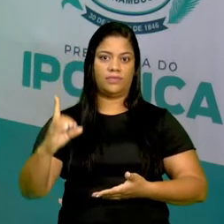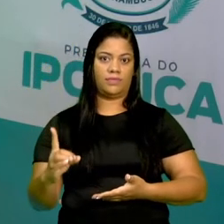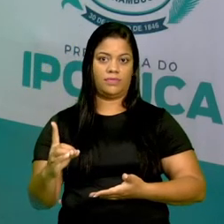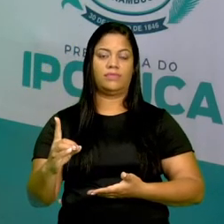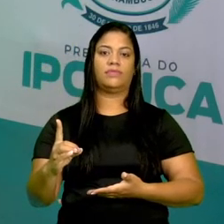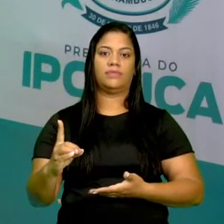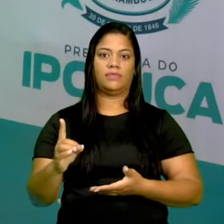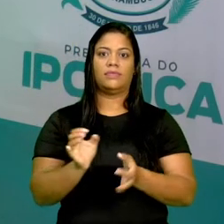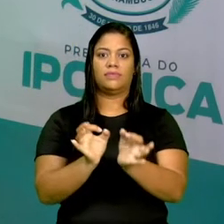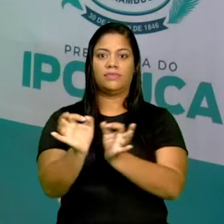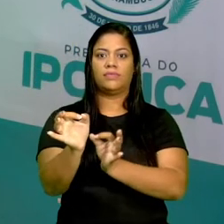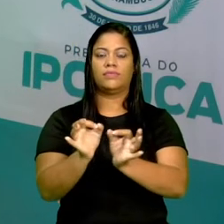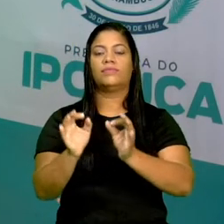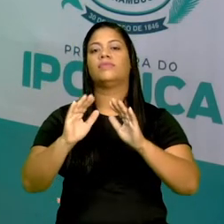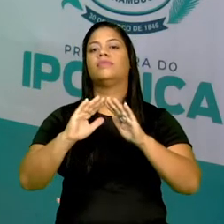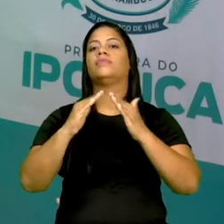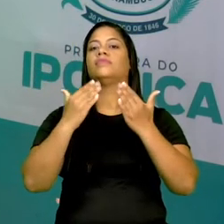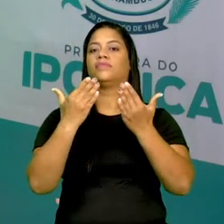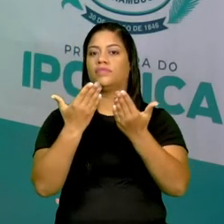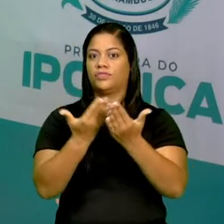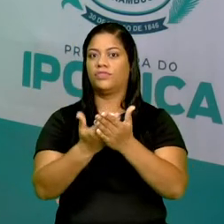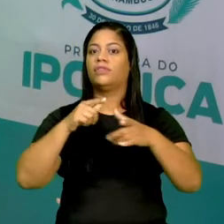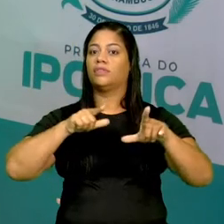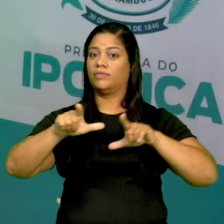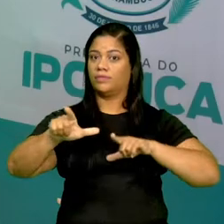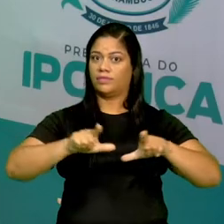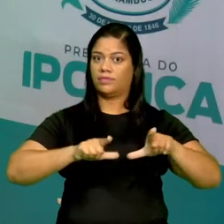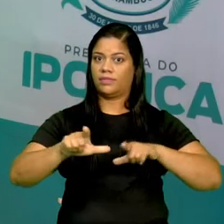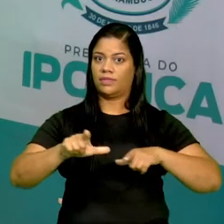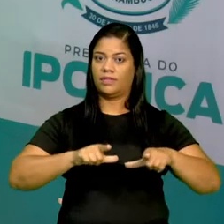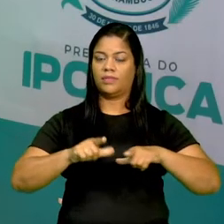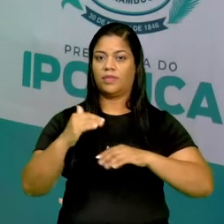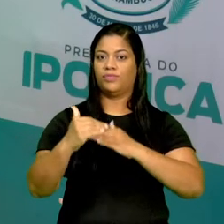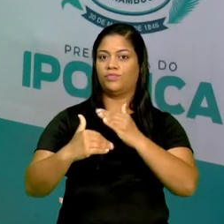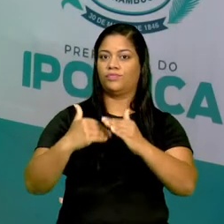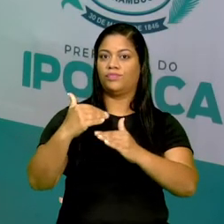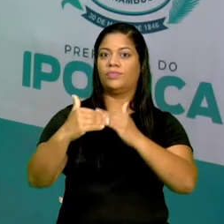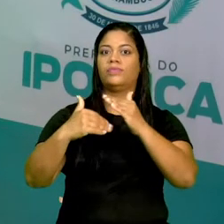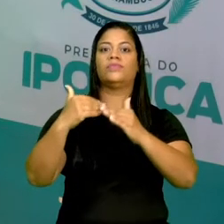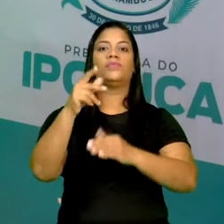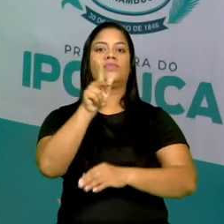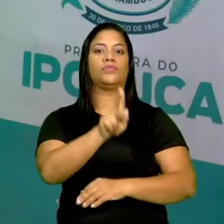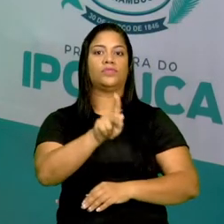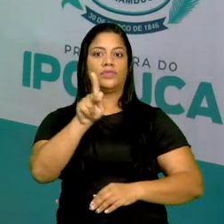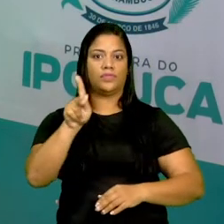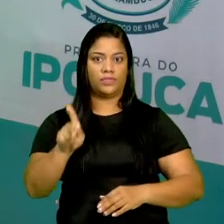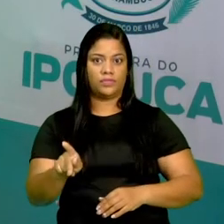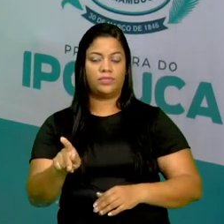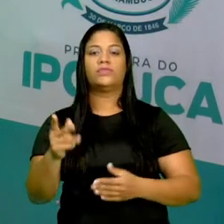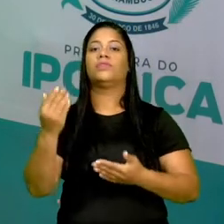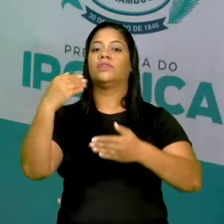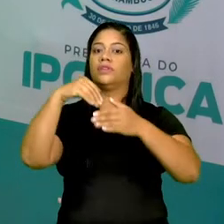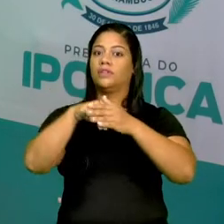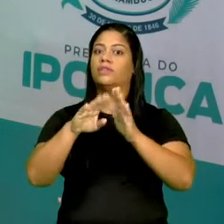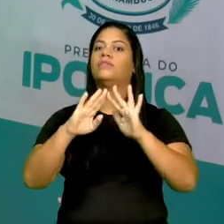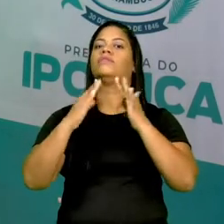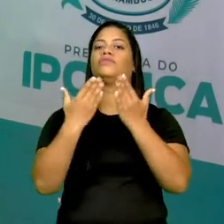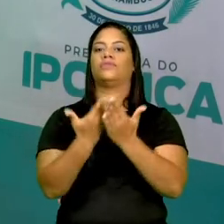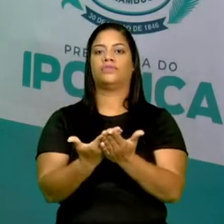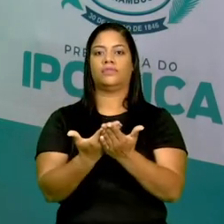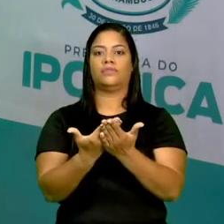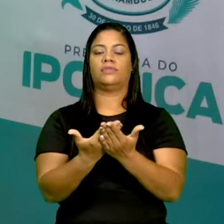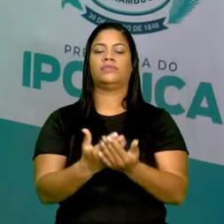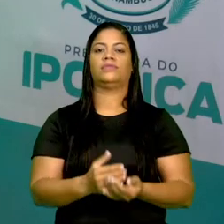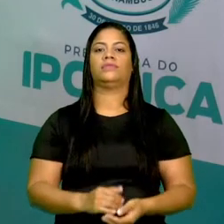a coordenar todo o trabalho desenvolvido pelos professores dentro da escola.